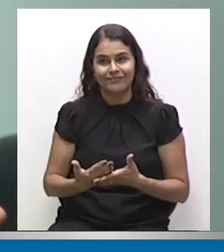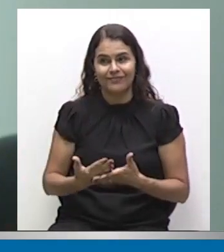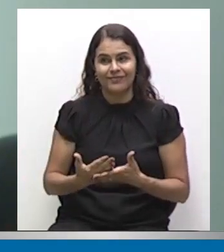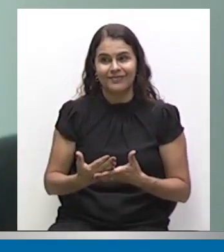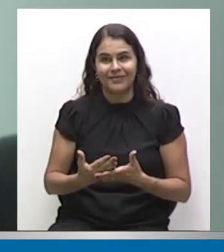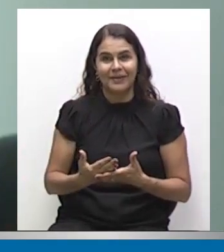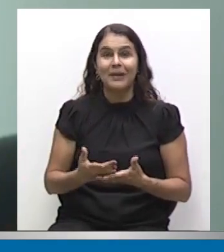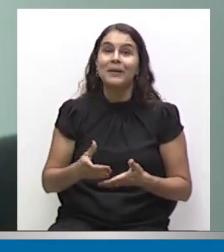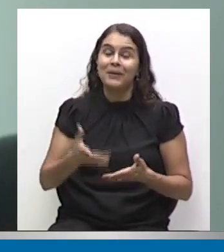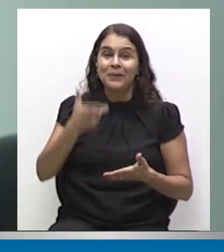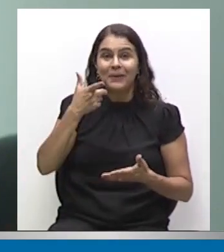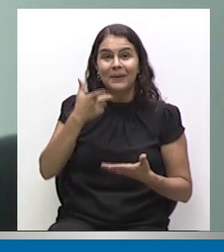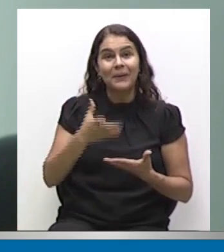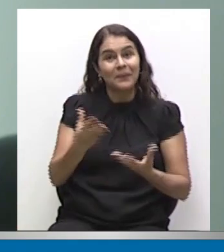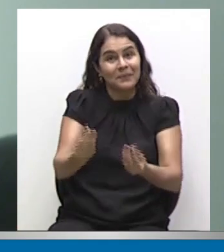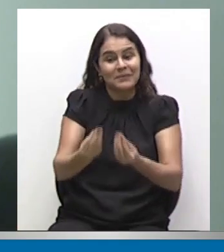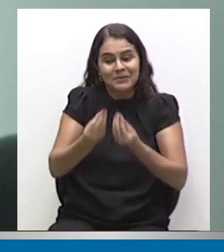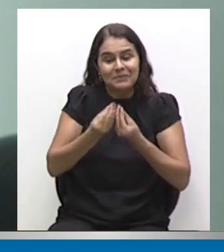acabei recebendo mesmo, né?